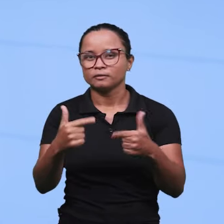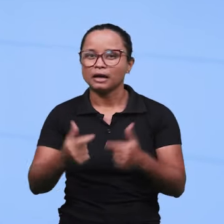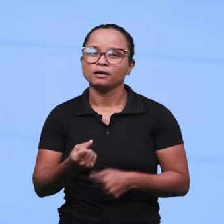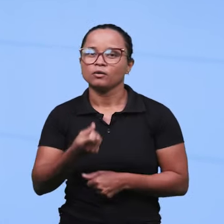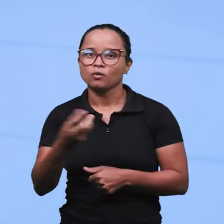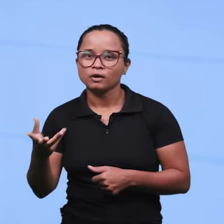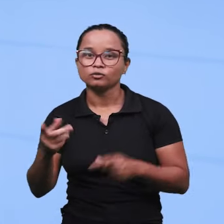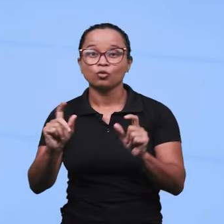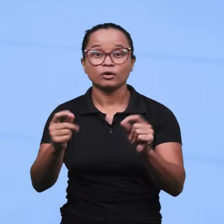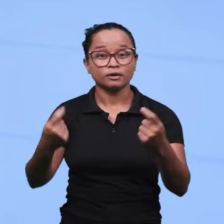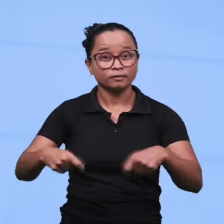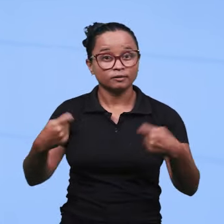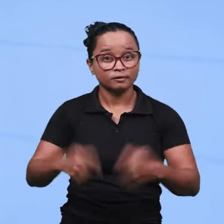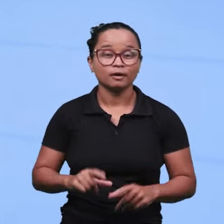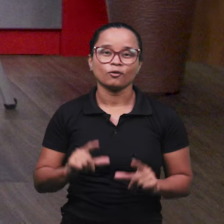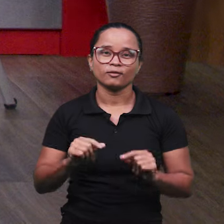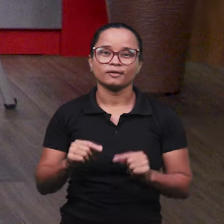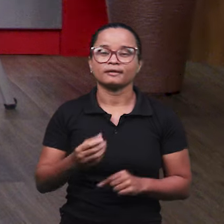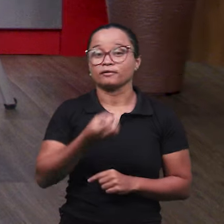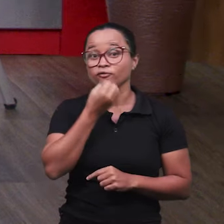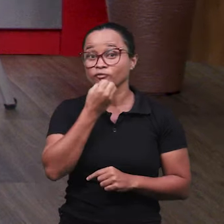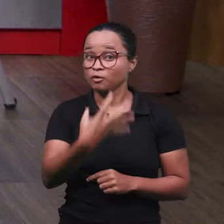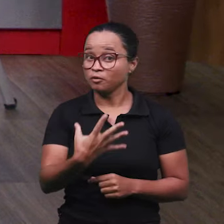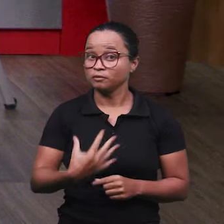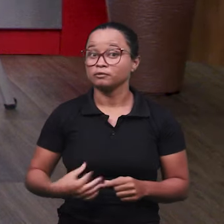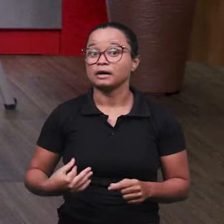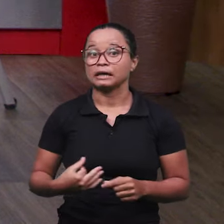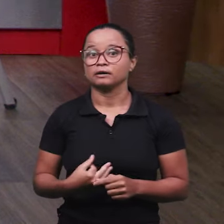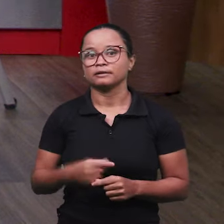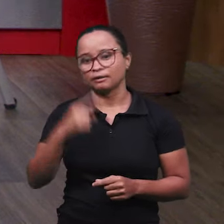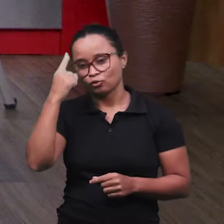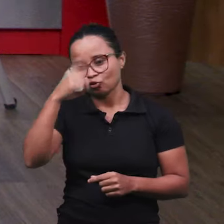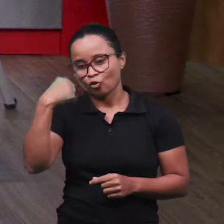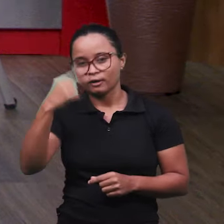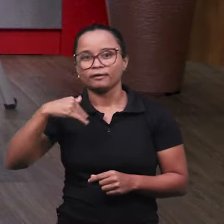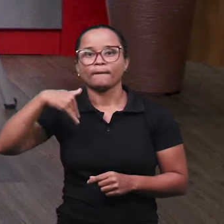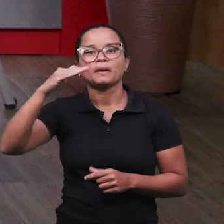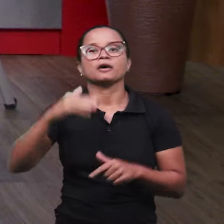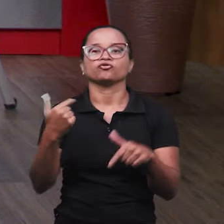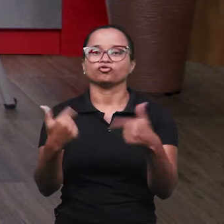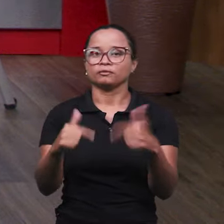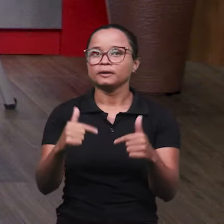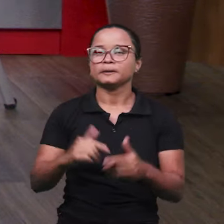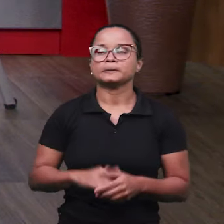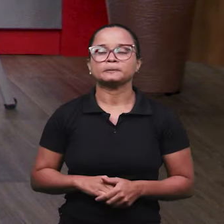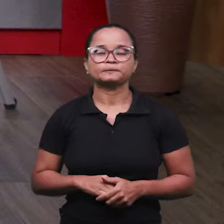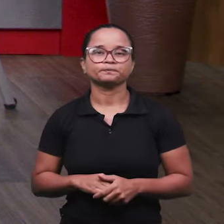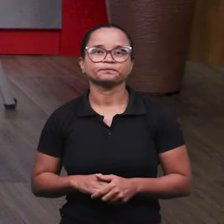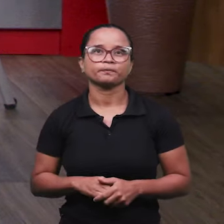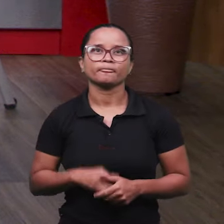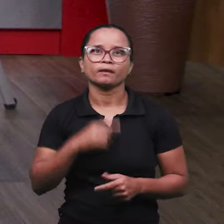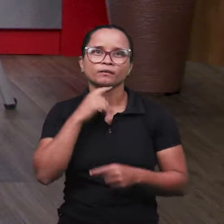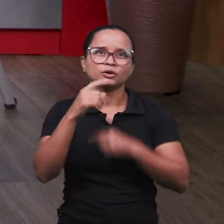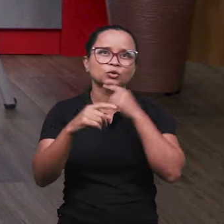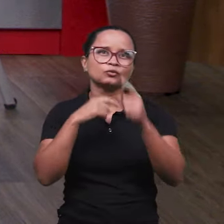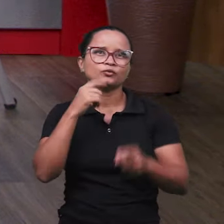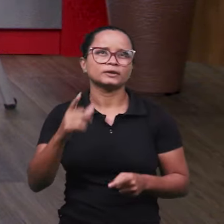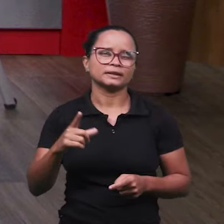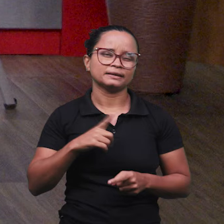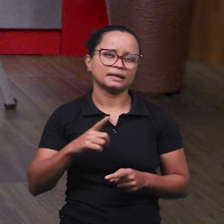é devido, os seus bônus, a questão das horas extras. Uma dúvida muito frequente